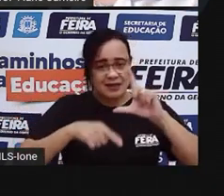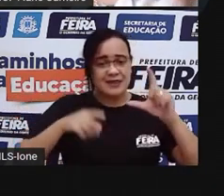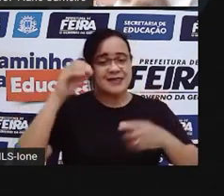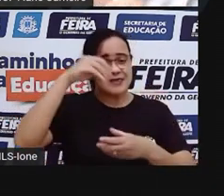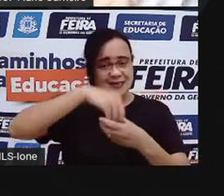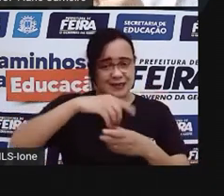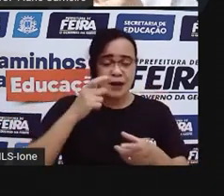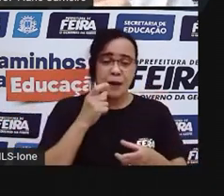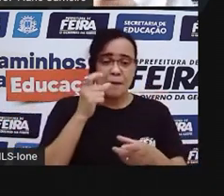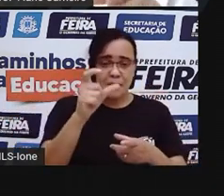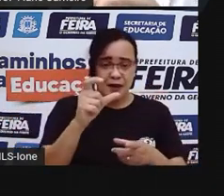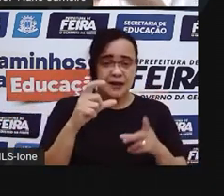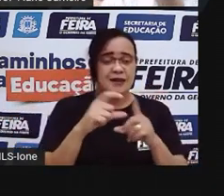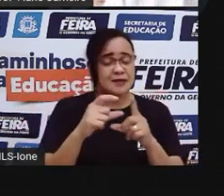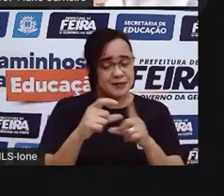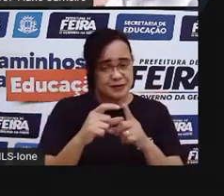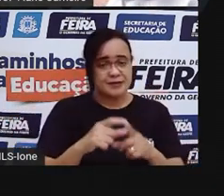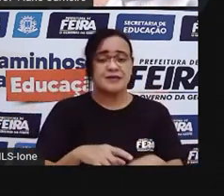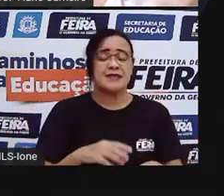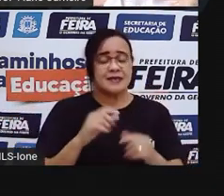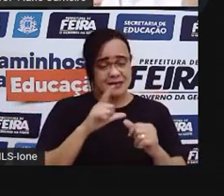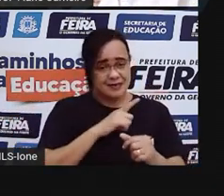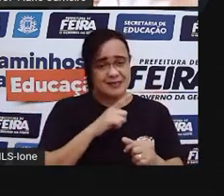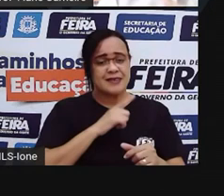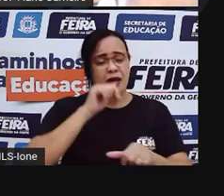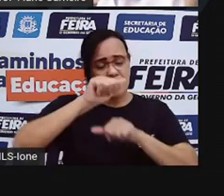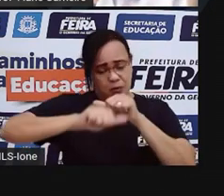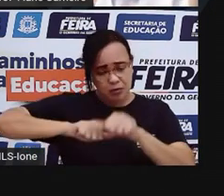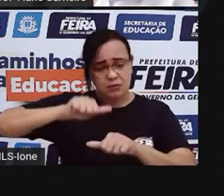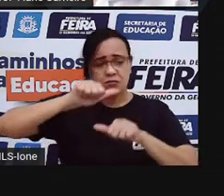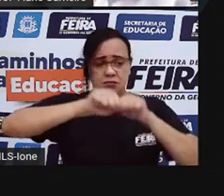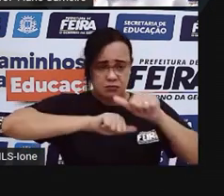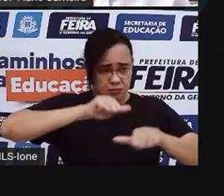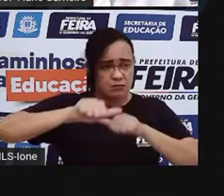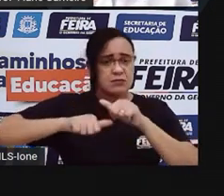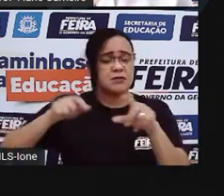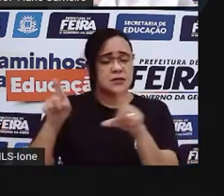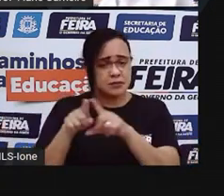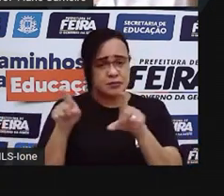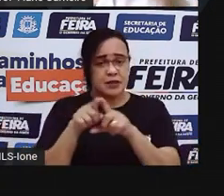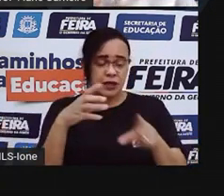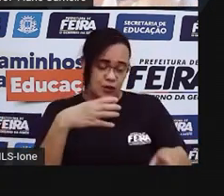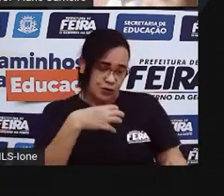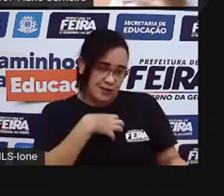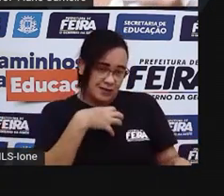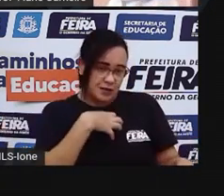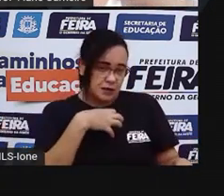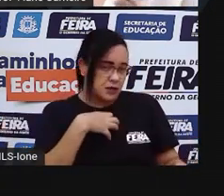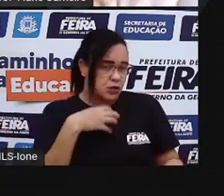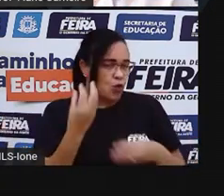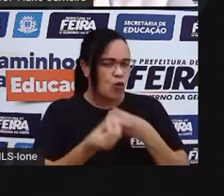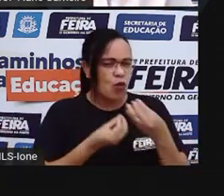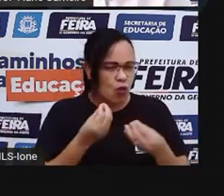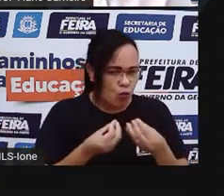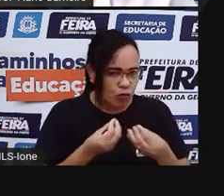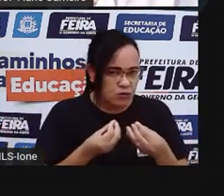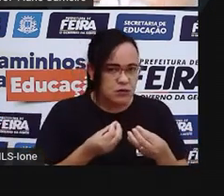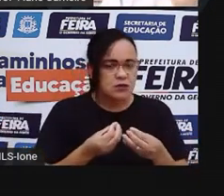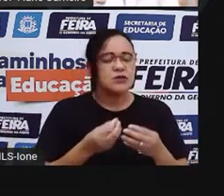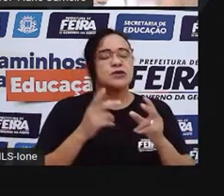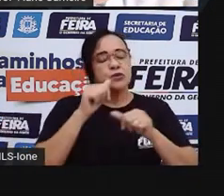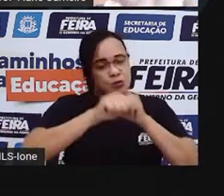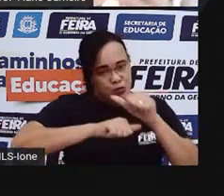iniciais Ou a letra final Ou a letra do meio E aí vai mudar O sentido da palavra Né? E a gente tem que ter Muito cuidado Ao escrever